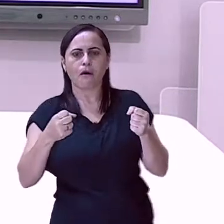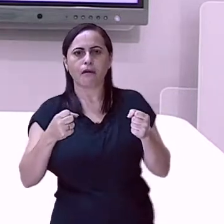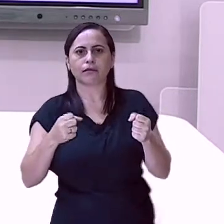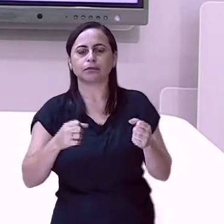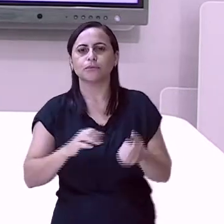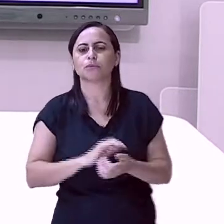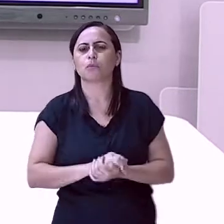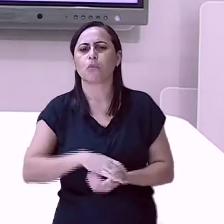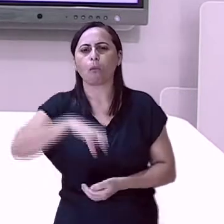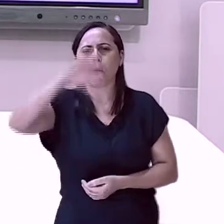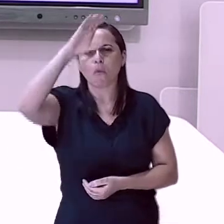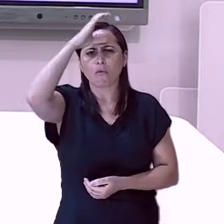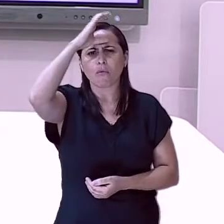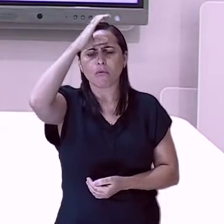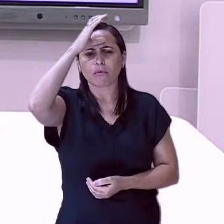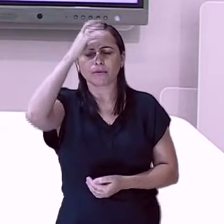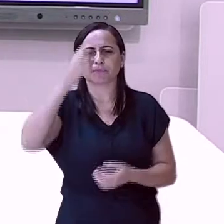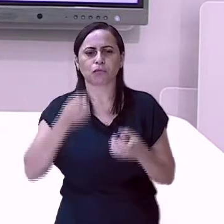salvo vidas.